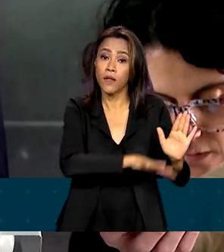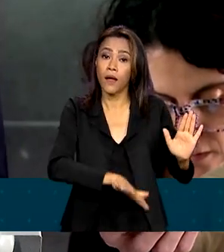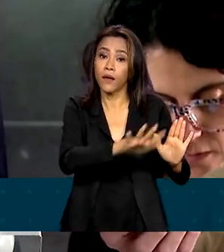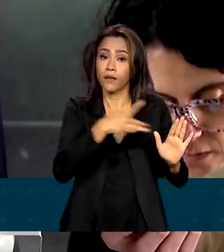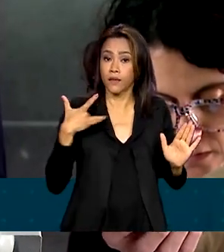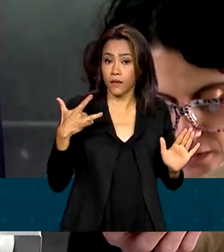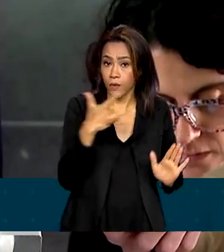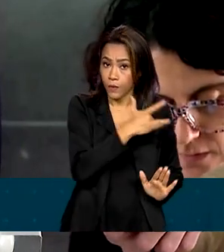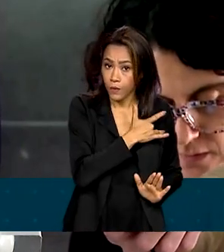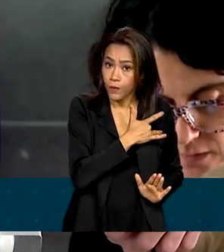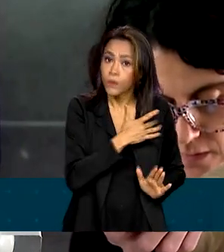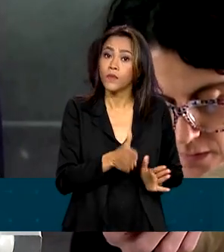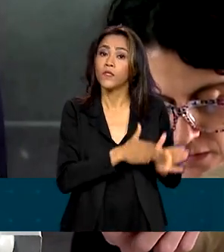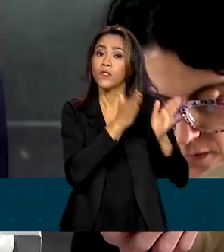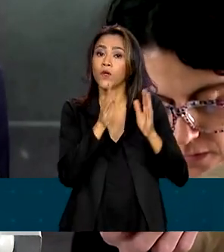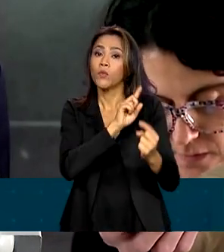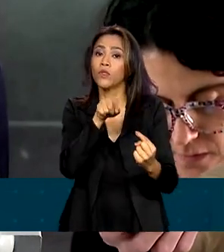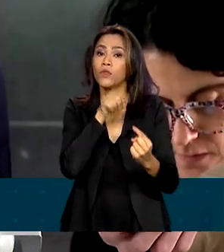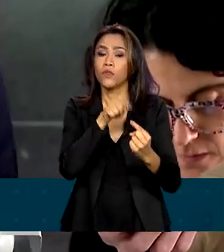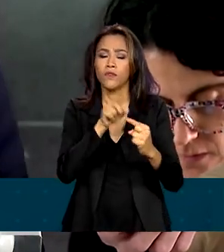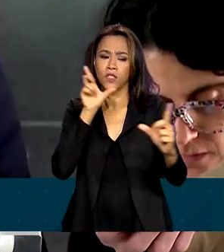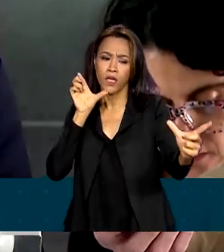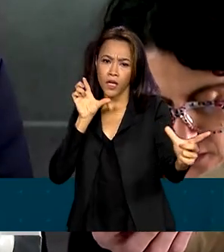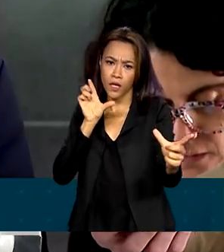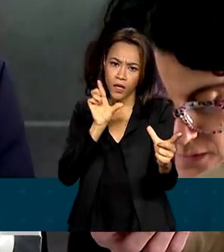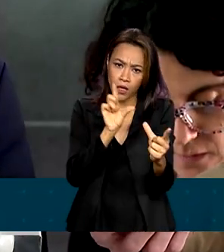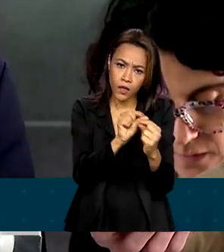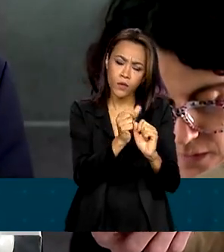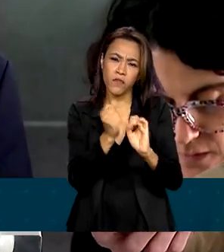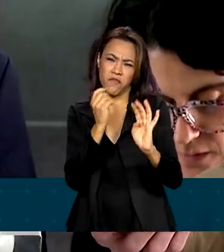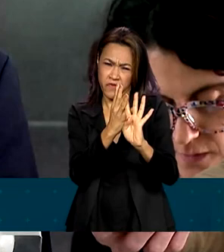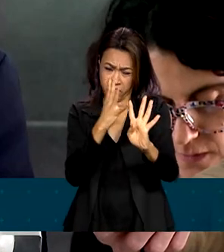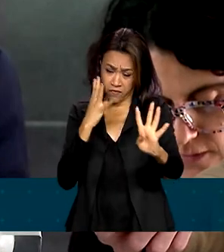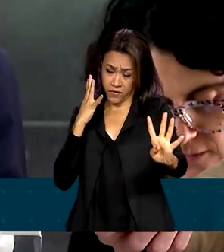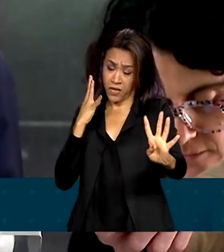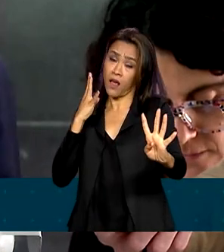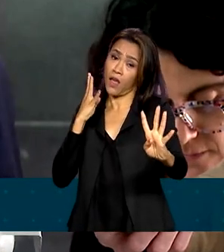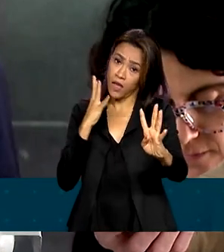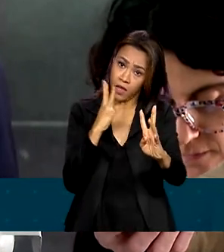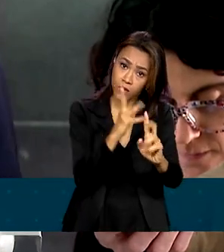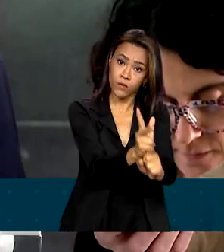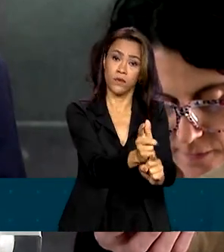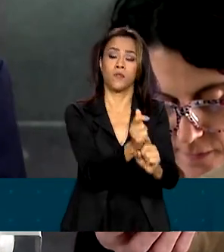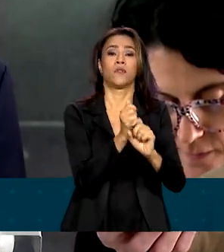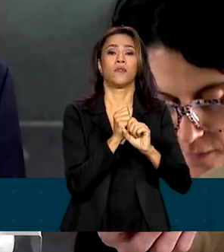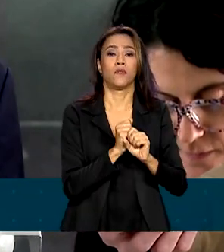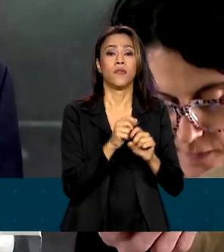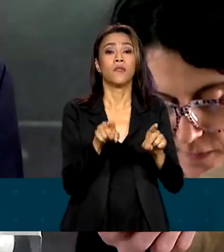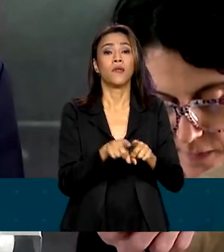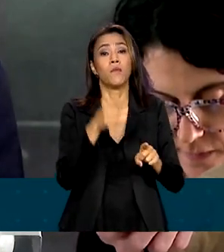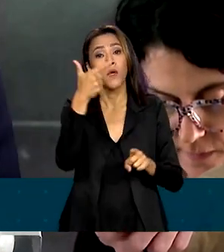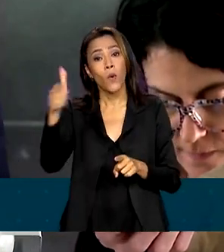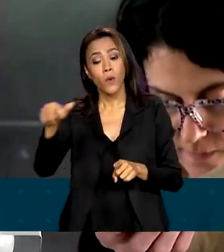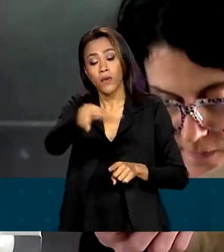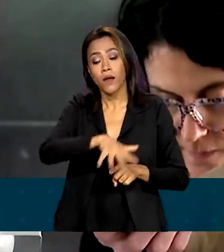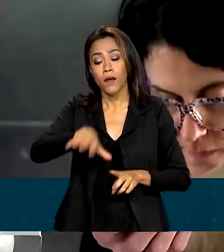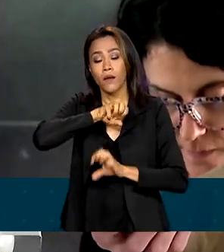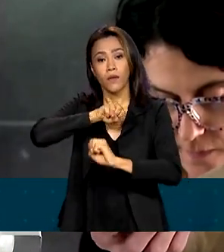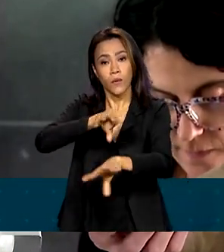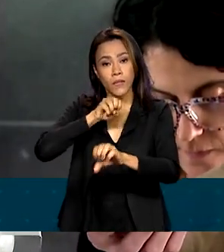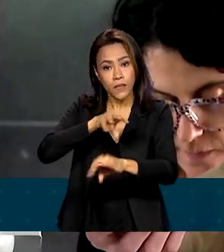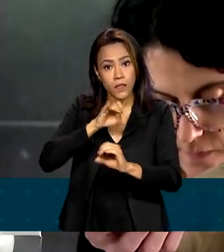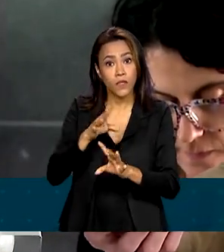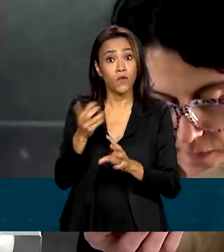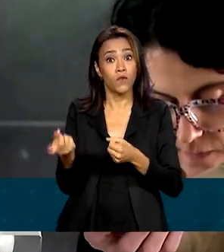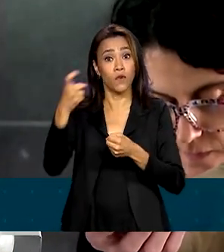sobretudo nessa ideia de reduzir as filas na saúde, projetos prioritários na educação voltados para a recuperação da